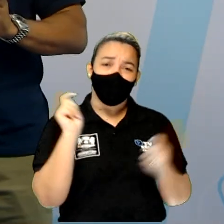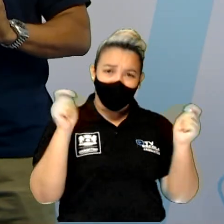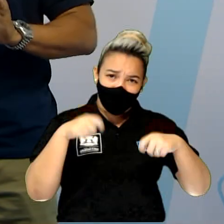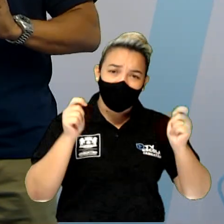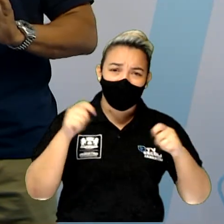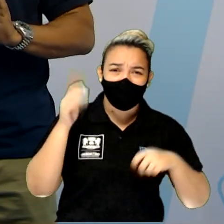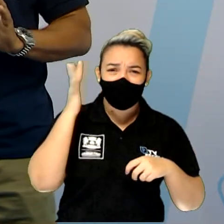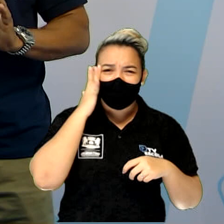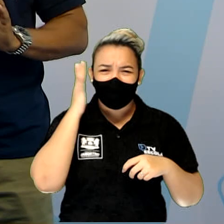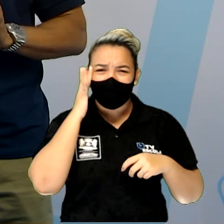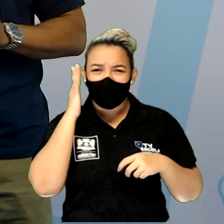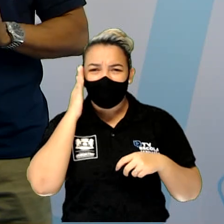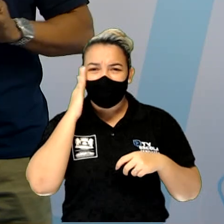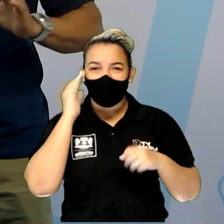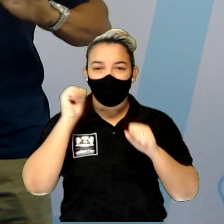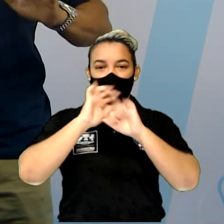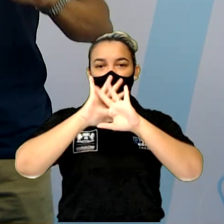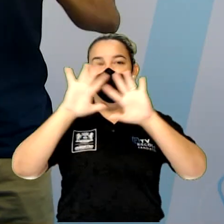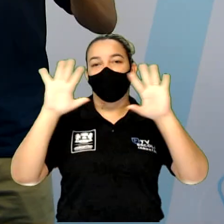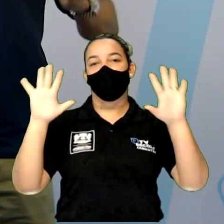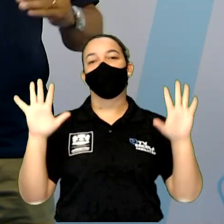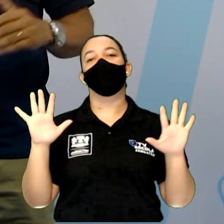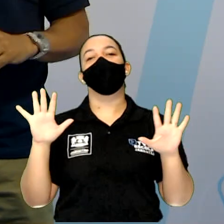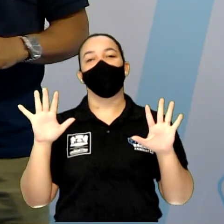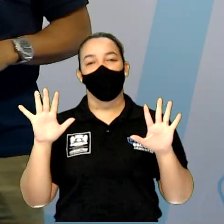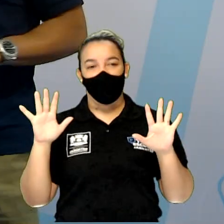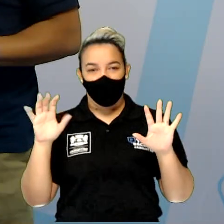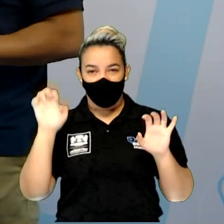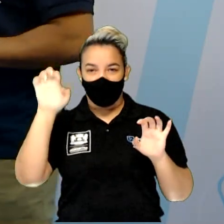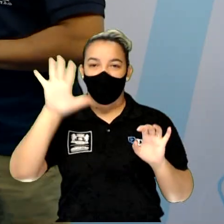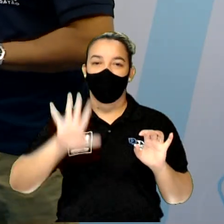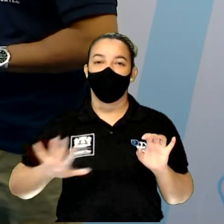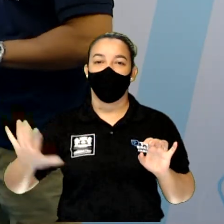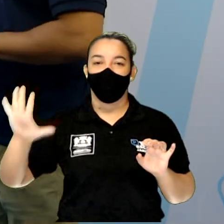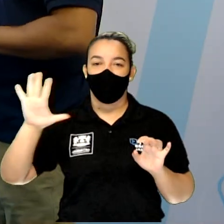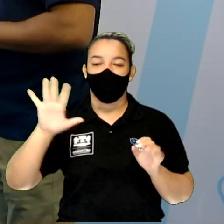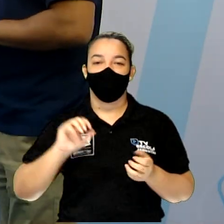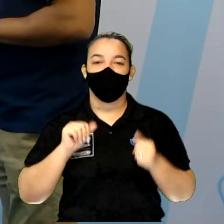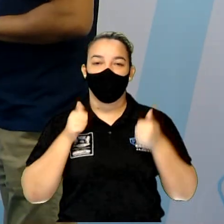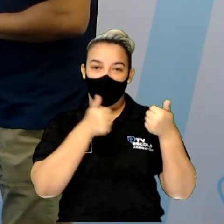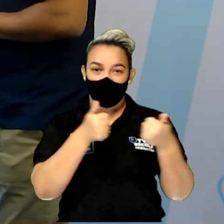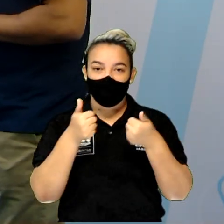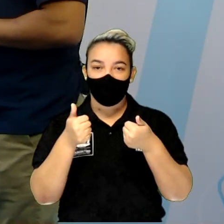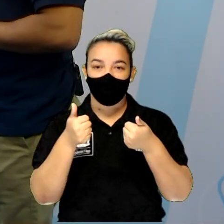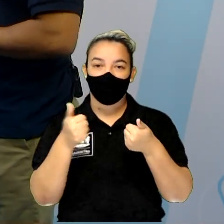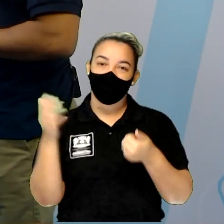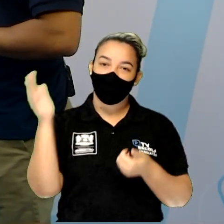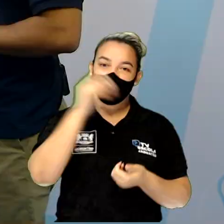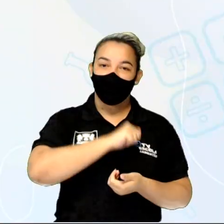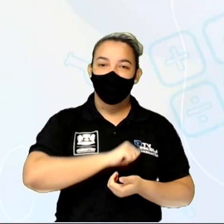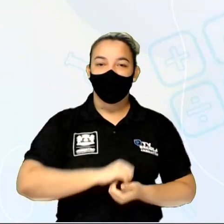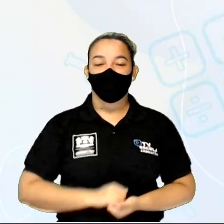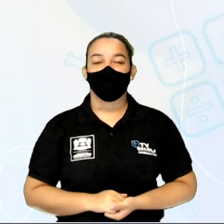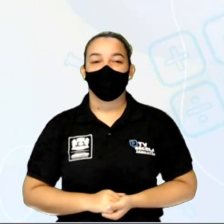relação desse continente, dessas penínsulas e ilhas que a gente tem. Beleza? Vamos embora.